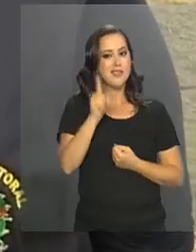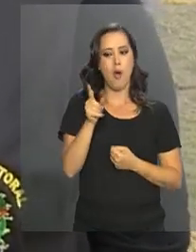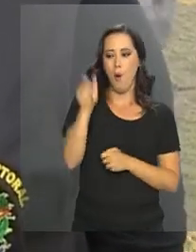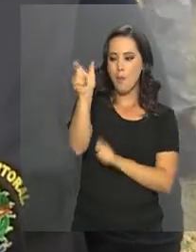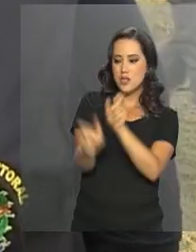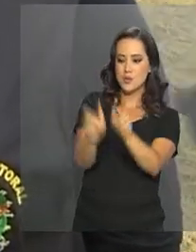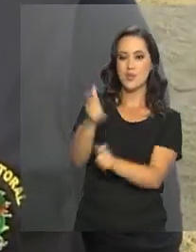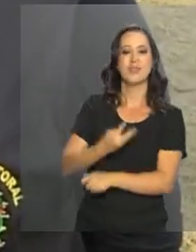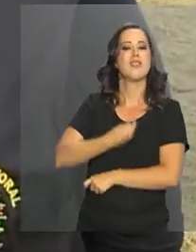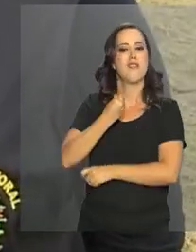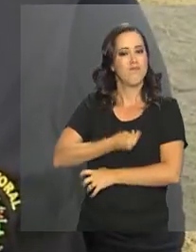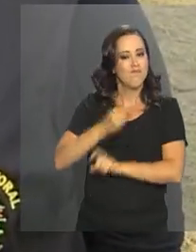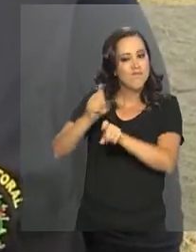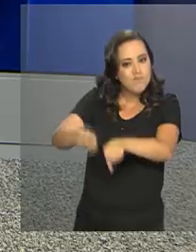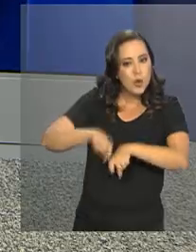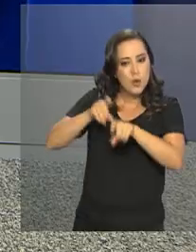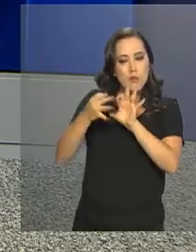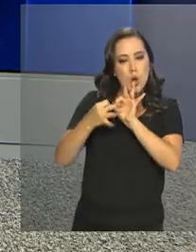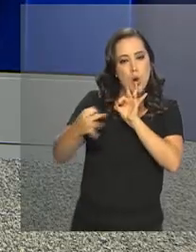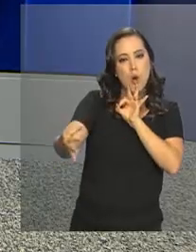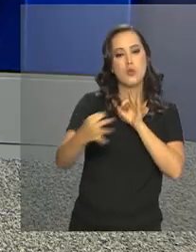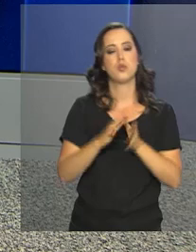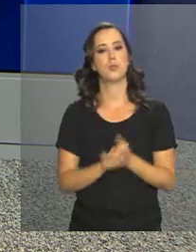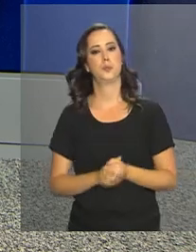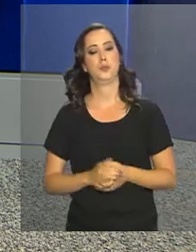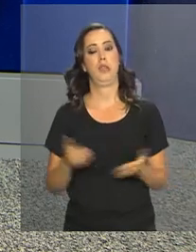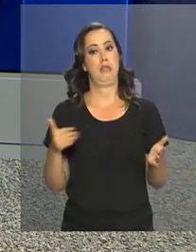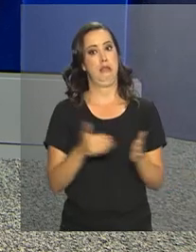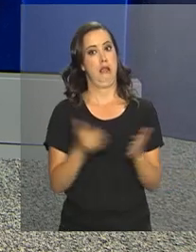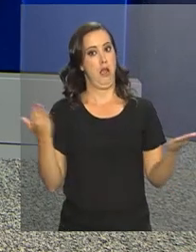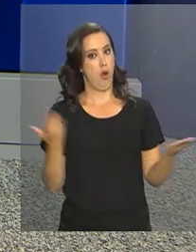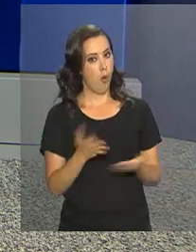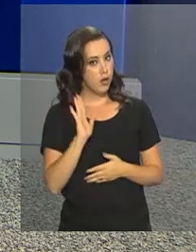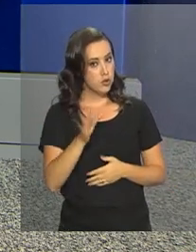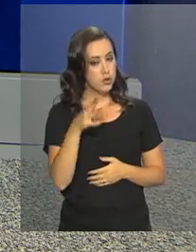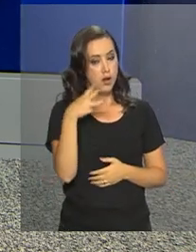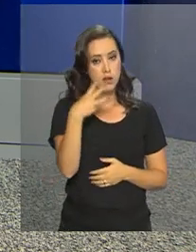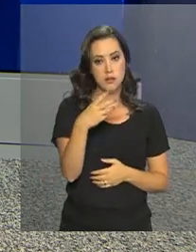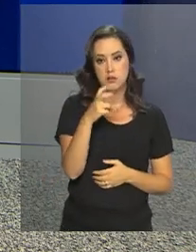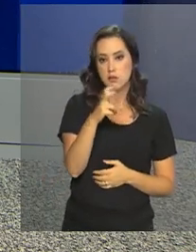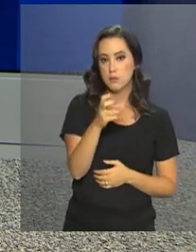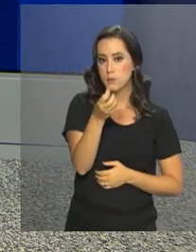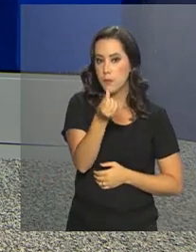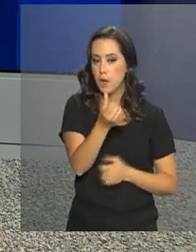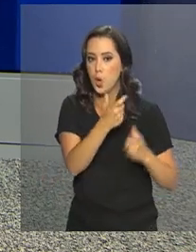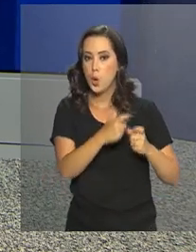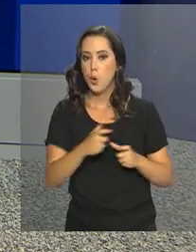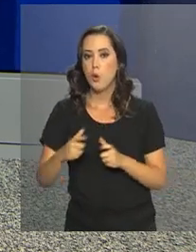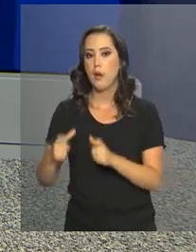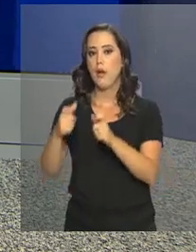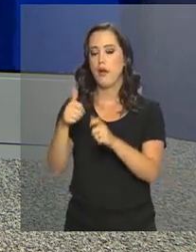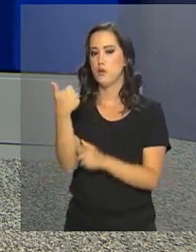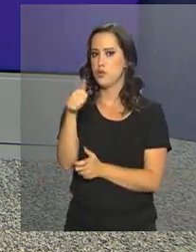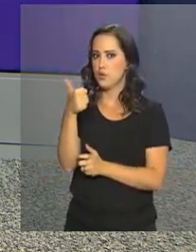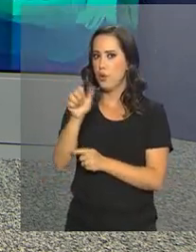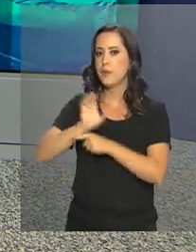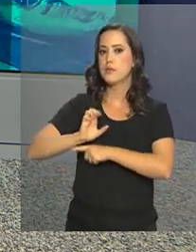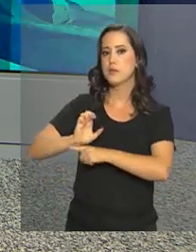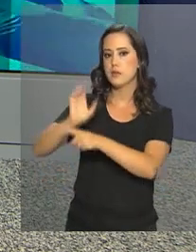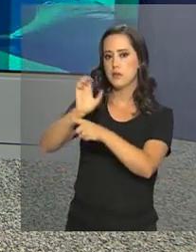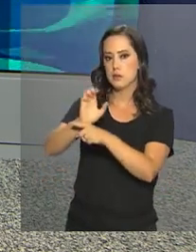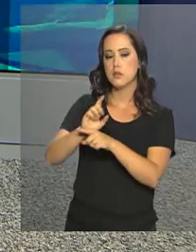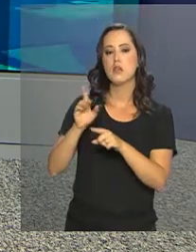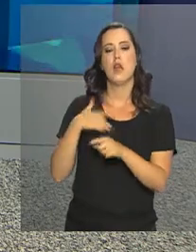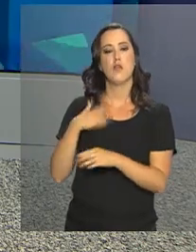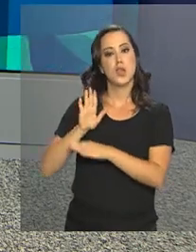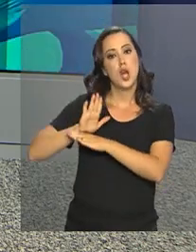pessoas que estão isoladas. Até o momento, 356 localidades de 11 estados vão